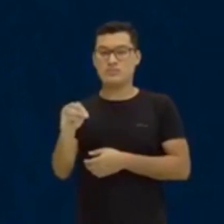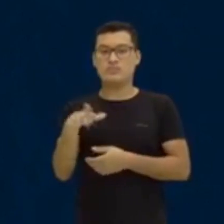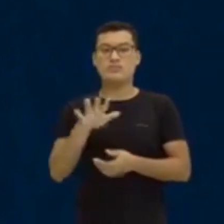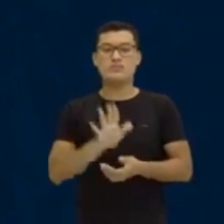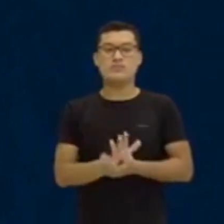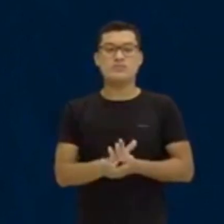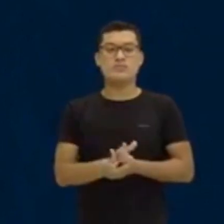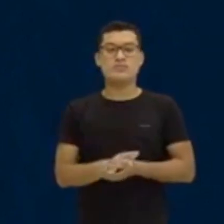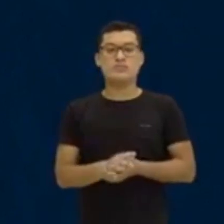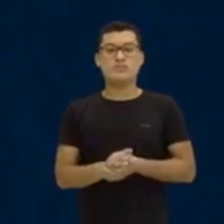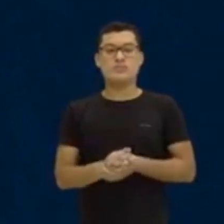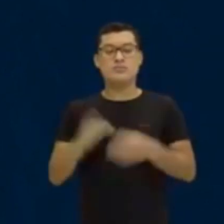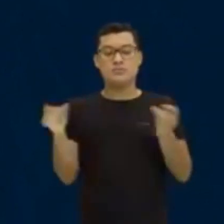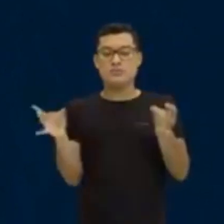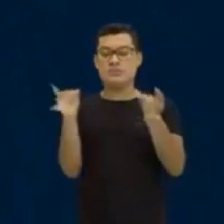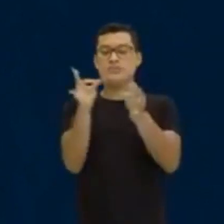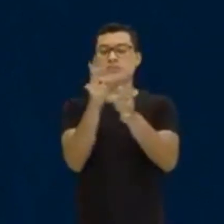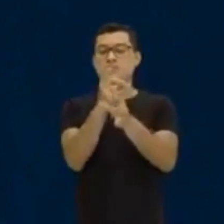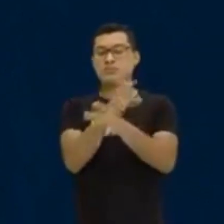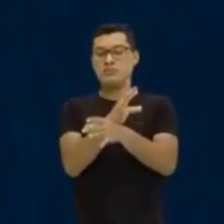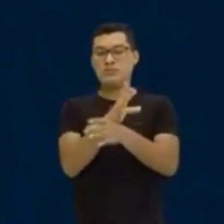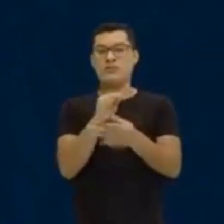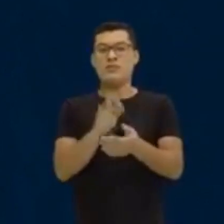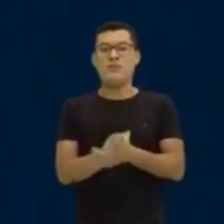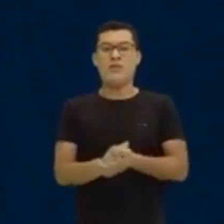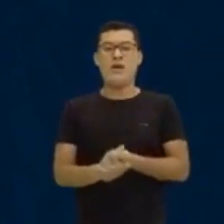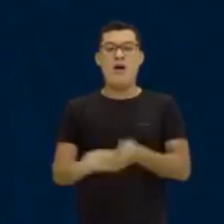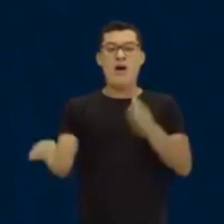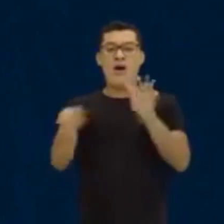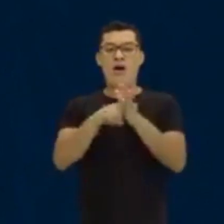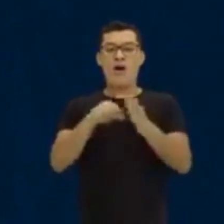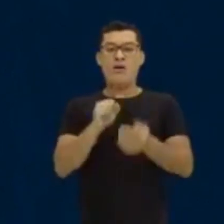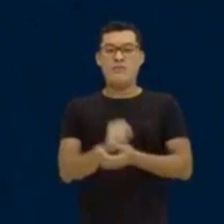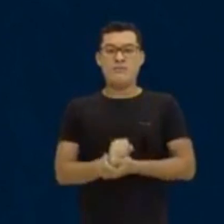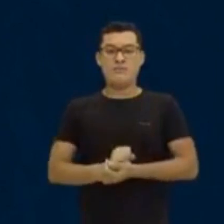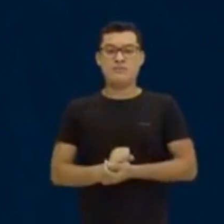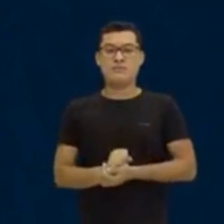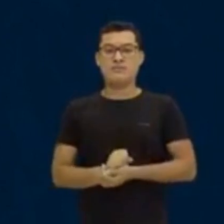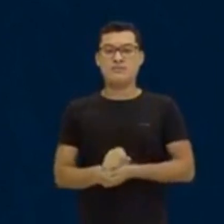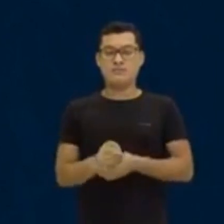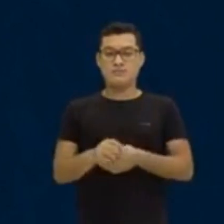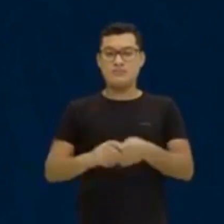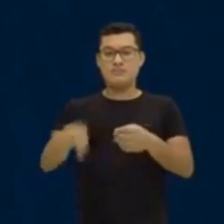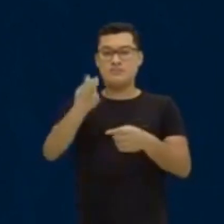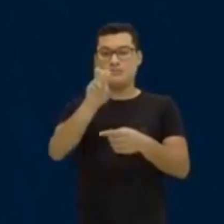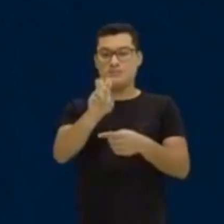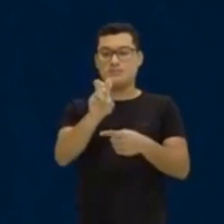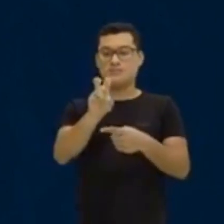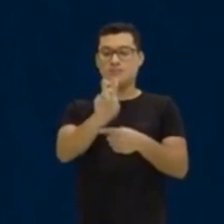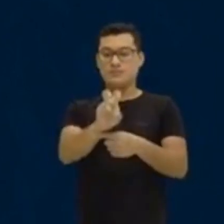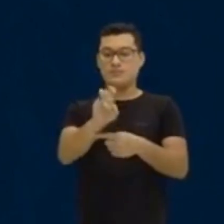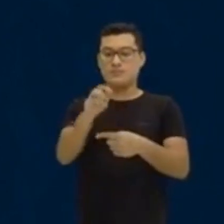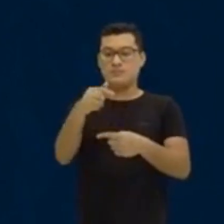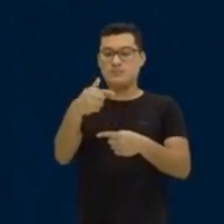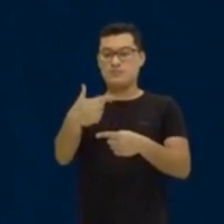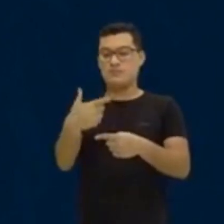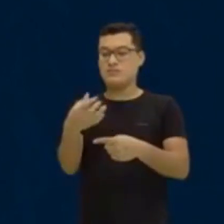E aí, só falta finalizar essa subtração aqui, que vai dar 526